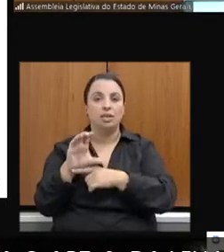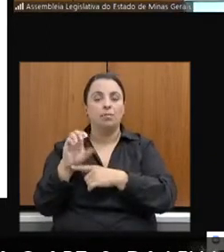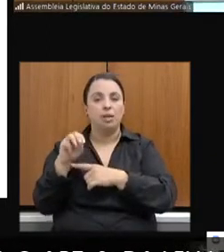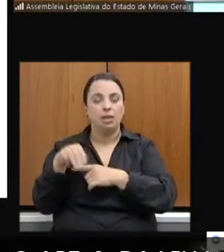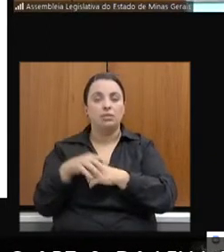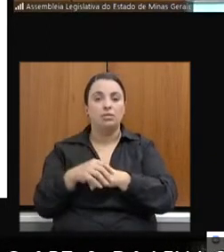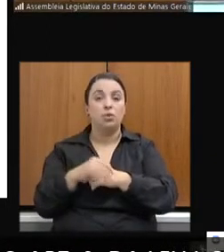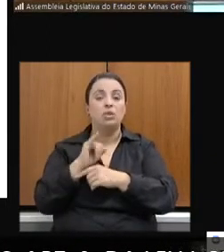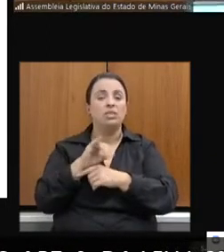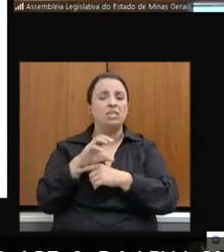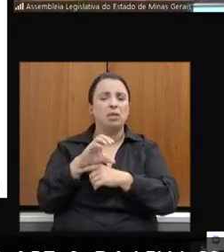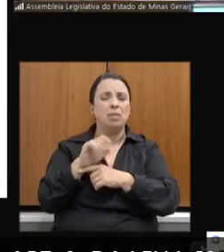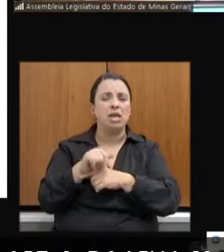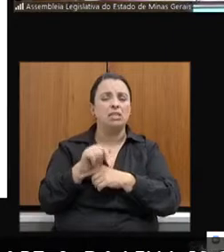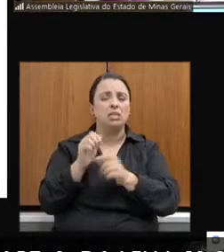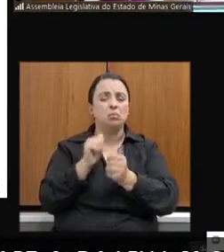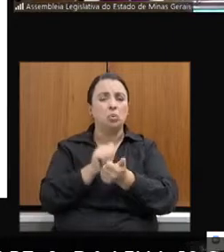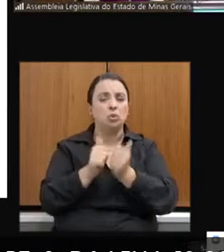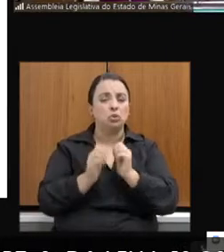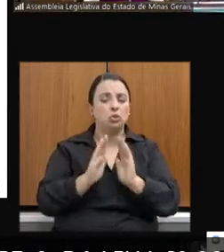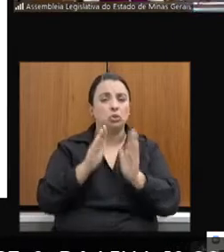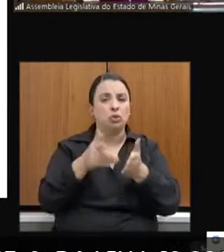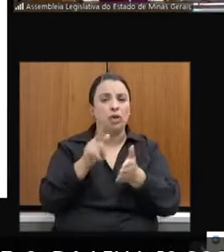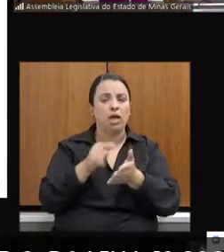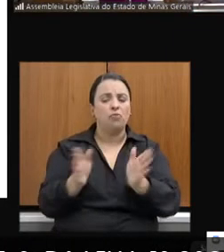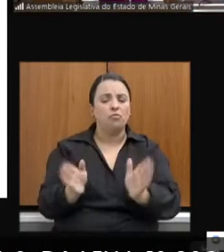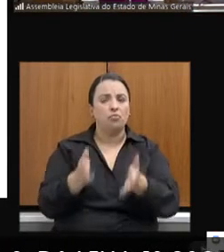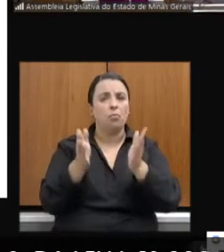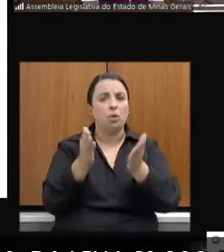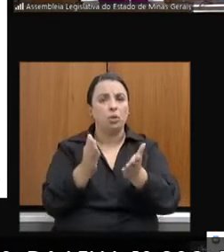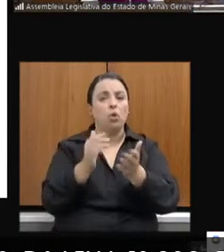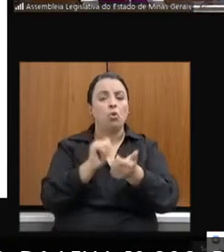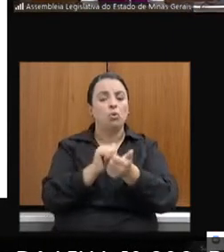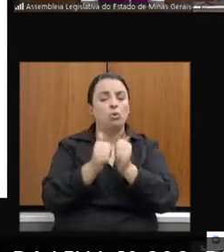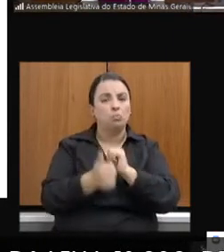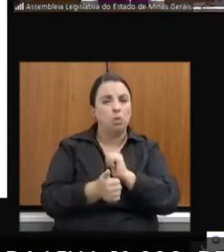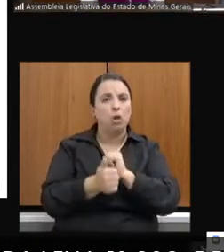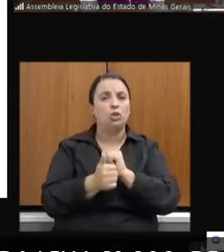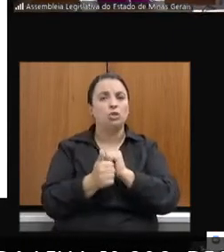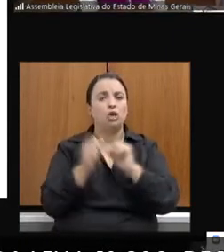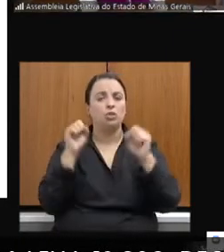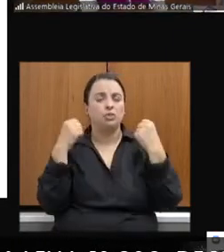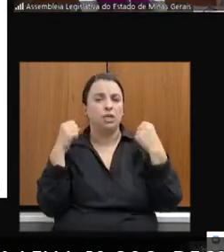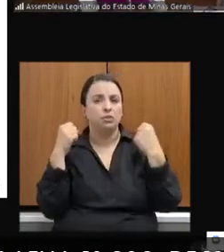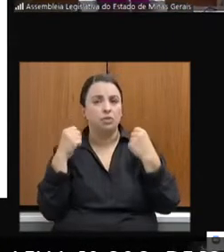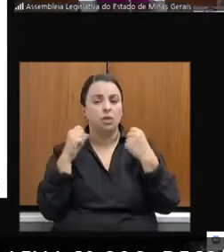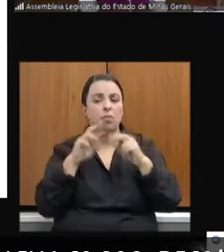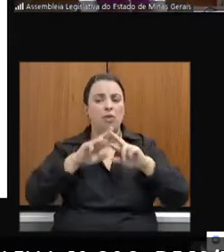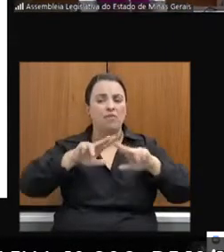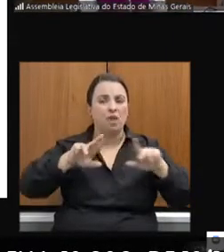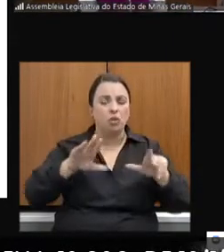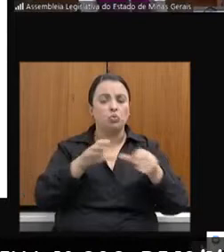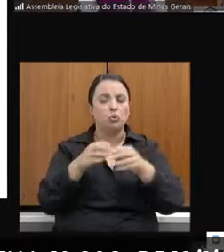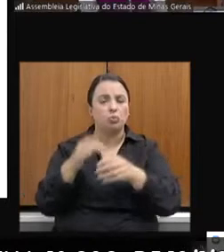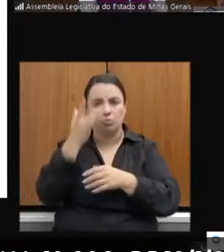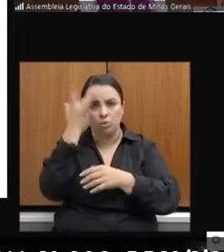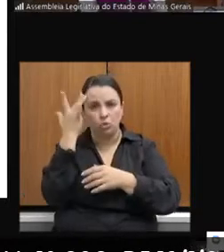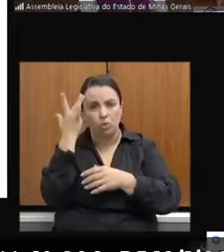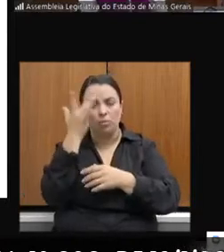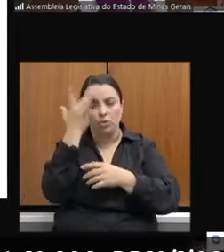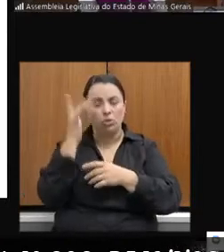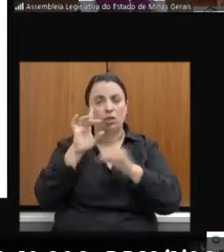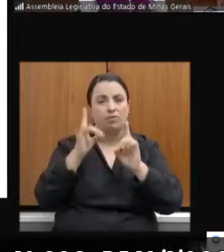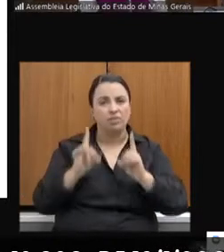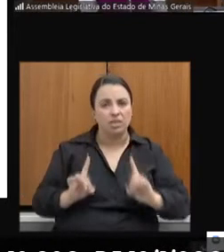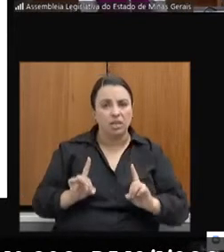o aumento da oferta de esporte e atividade física para diferentes públicos, como pessoas com deficiência, crianças e adolescentes,